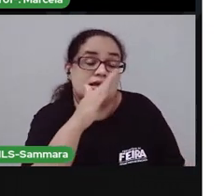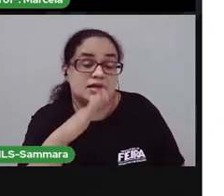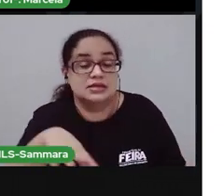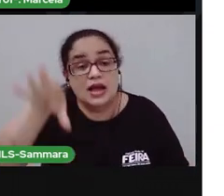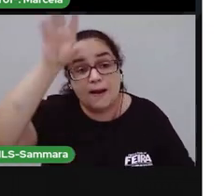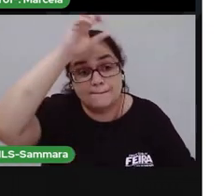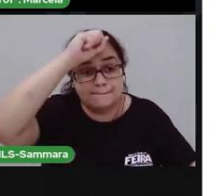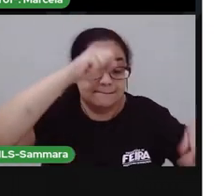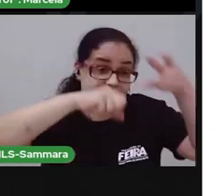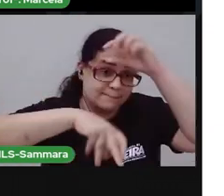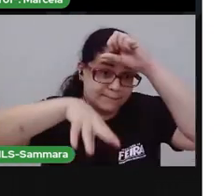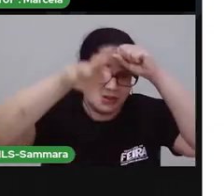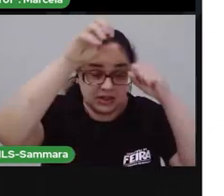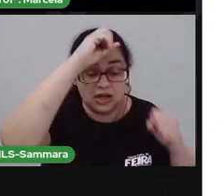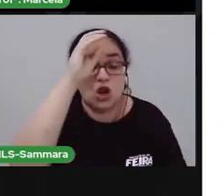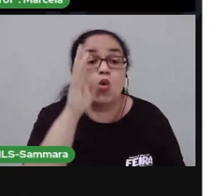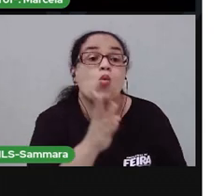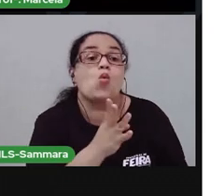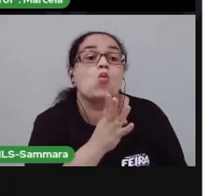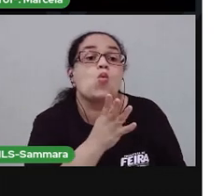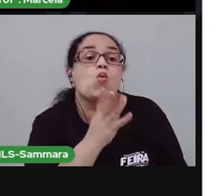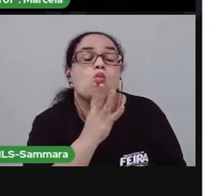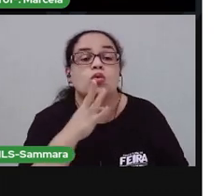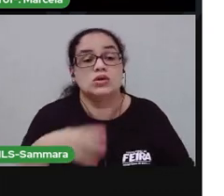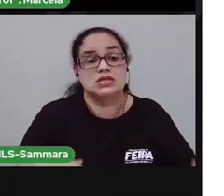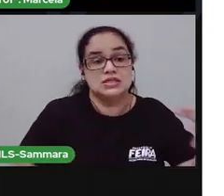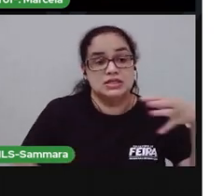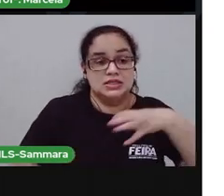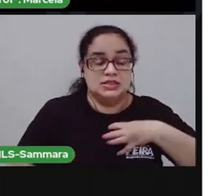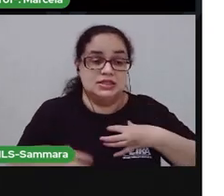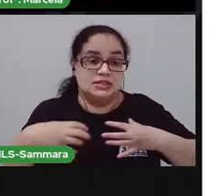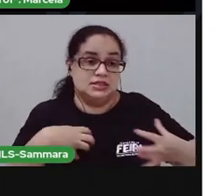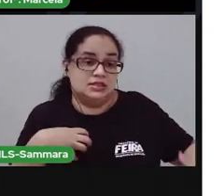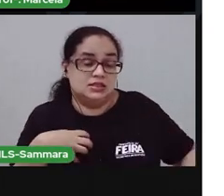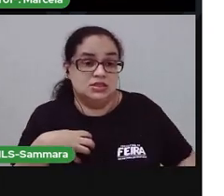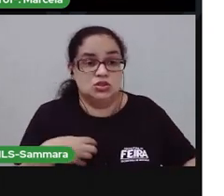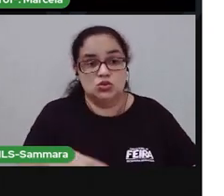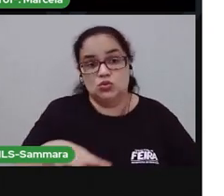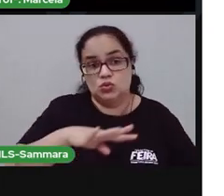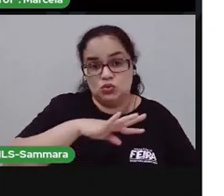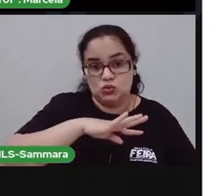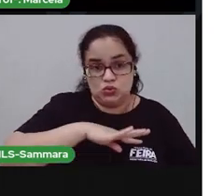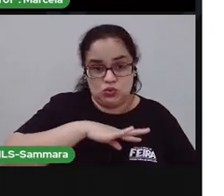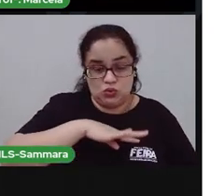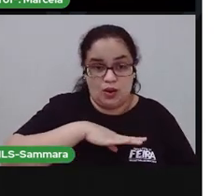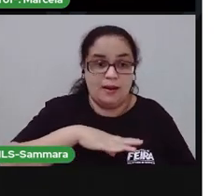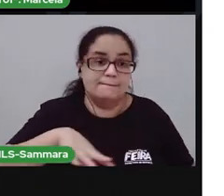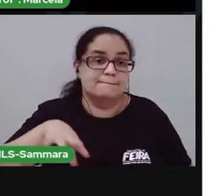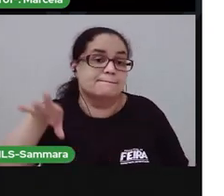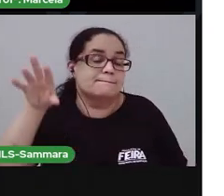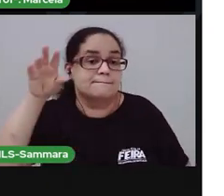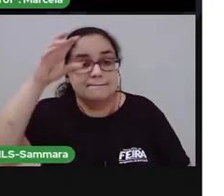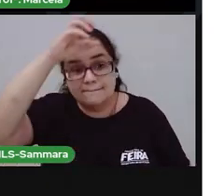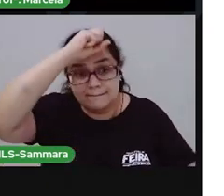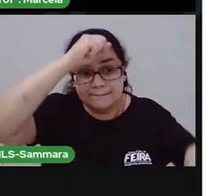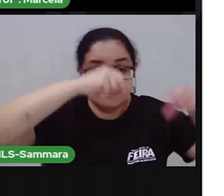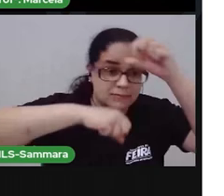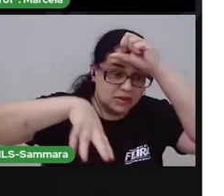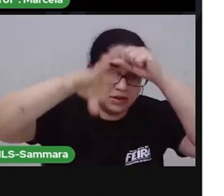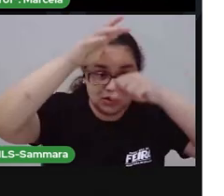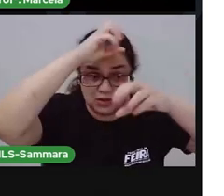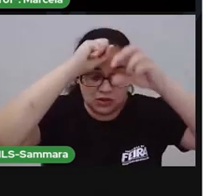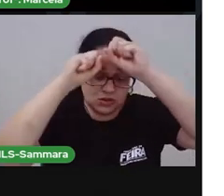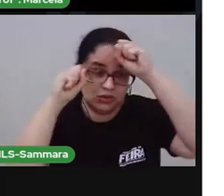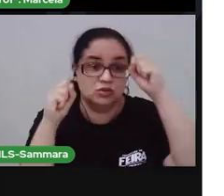a reconhecer os sentidos do corpo humano Vão aprender a identificar as